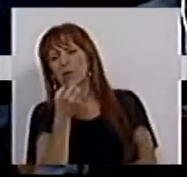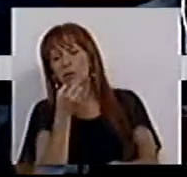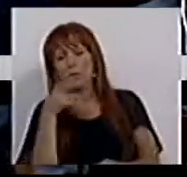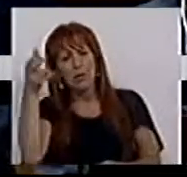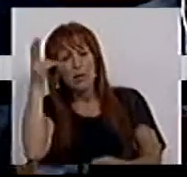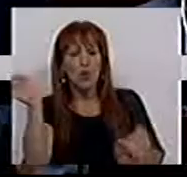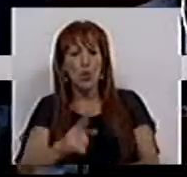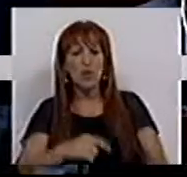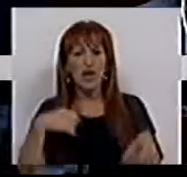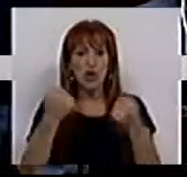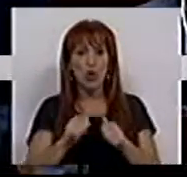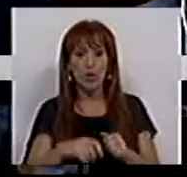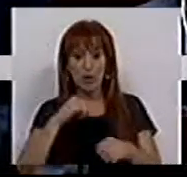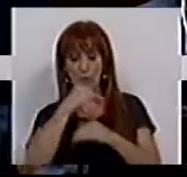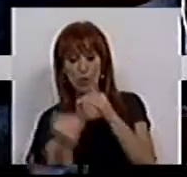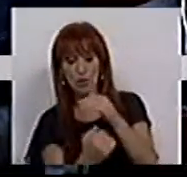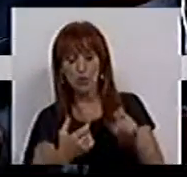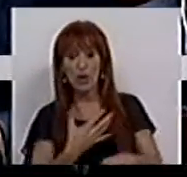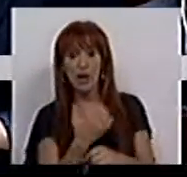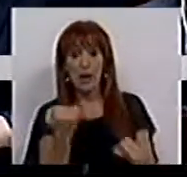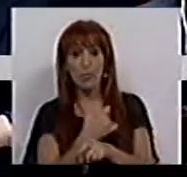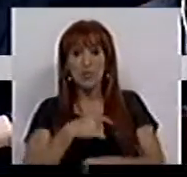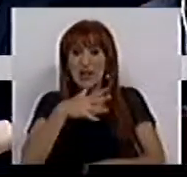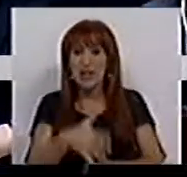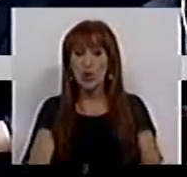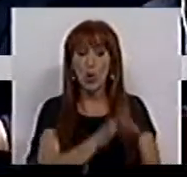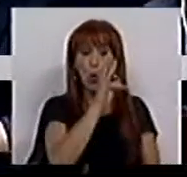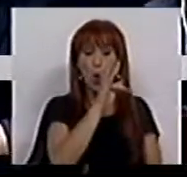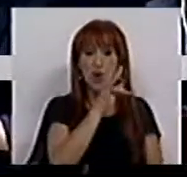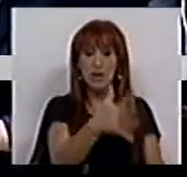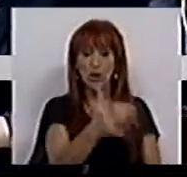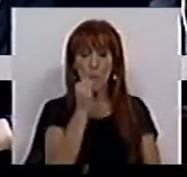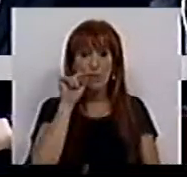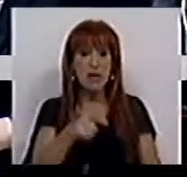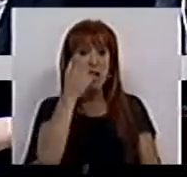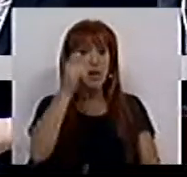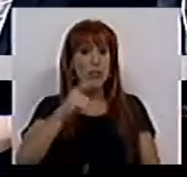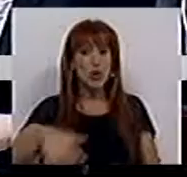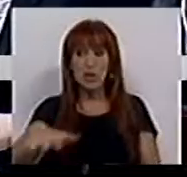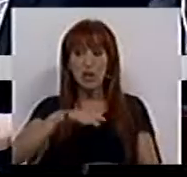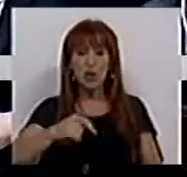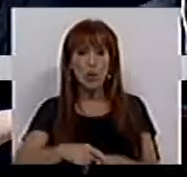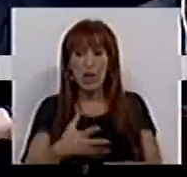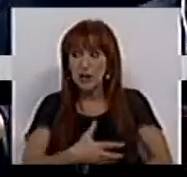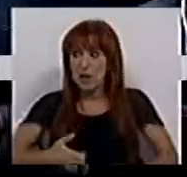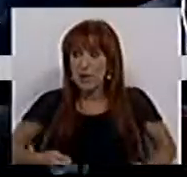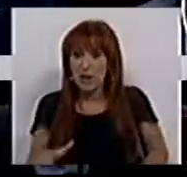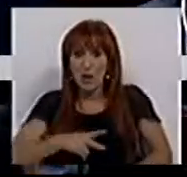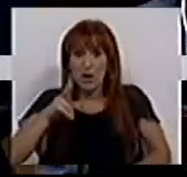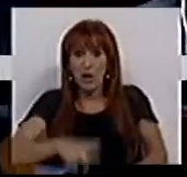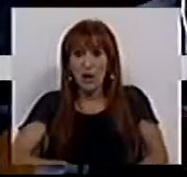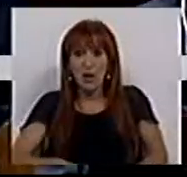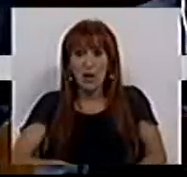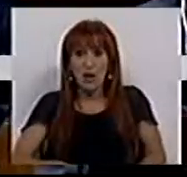e que escondem também o subemprego, dizem-nos que há já 412 mil pessoas em situação de desemprego em Portugal,